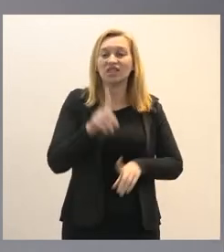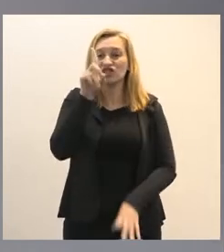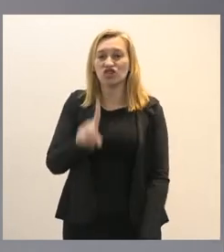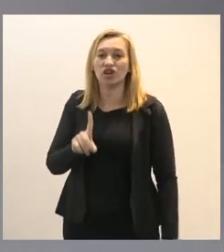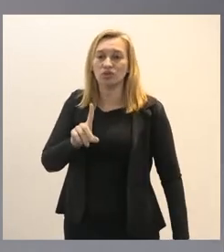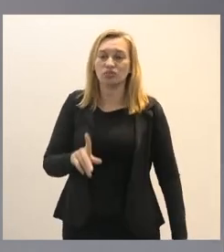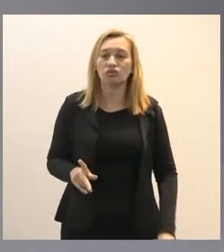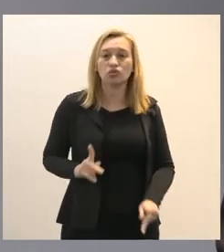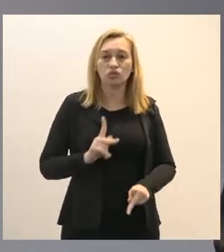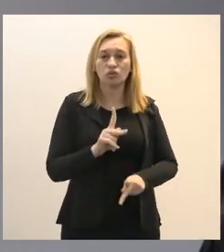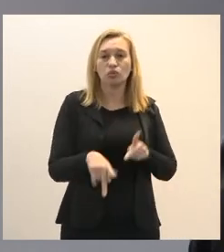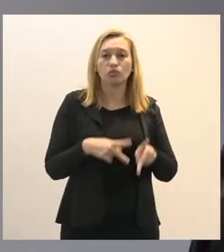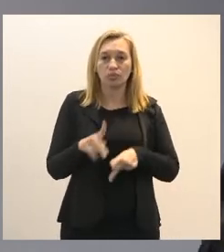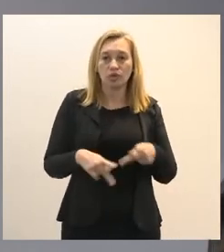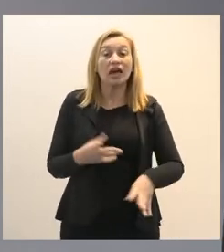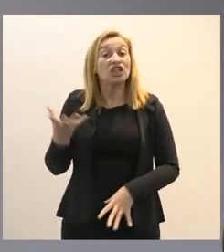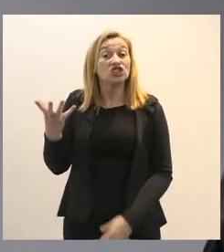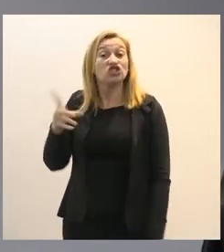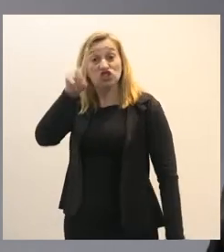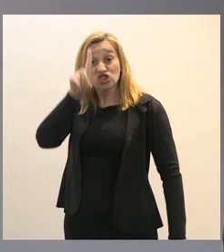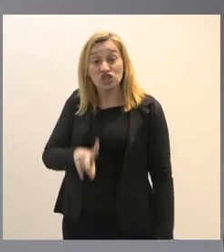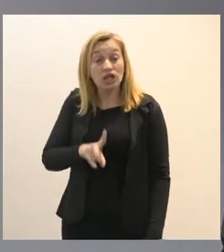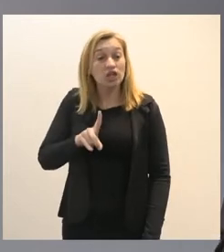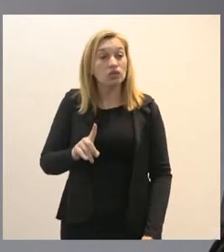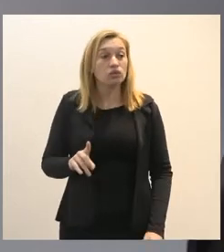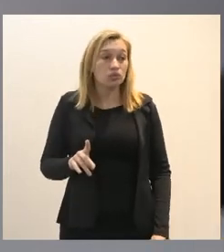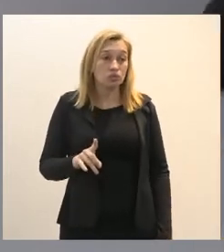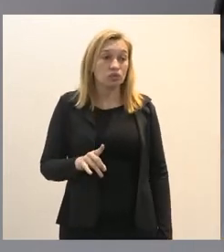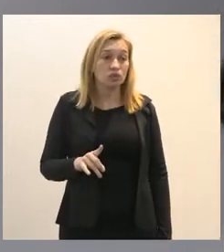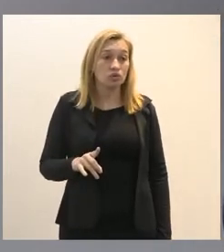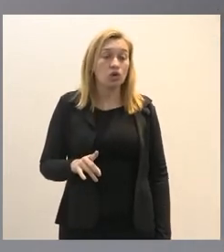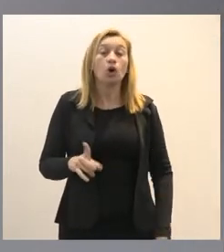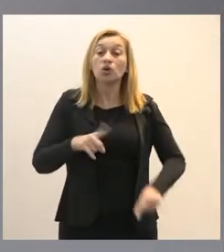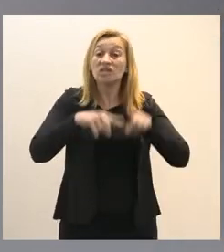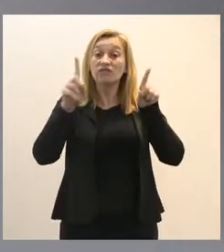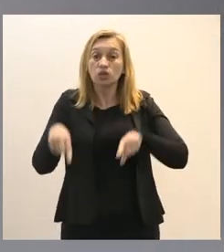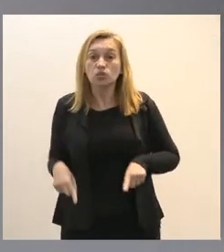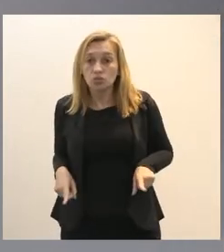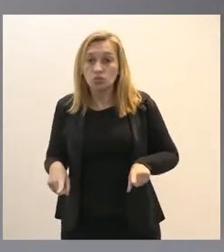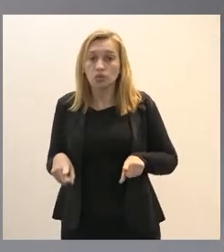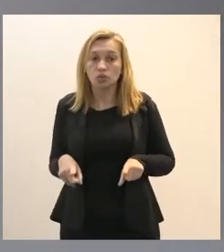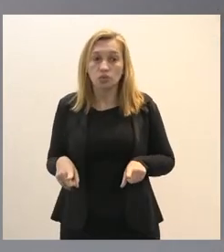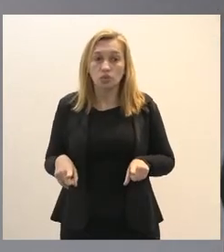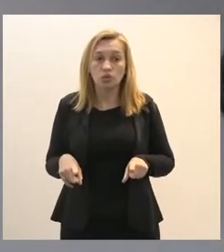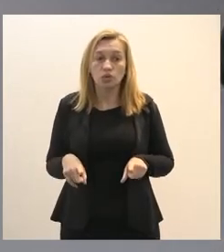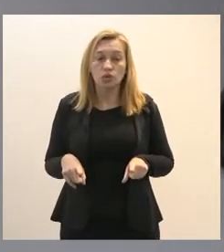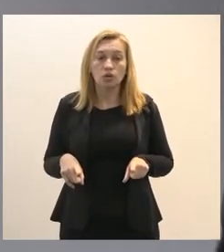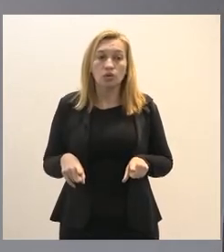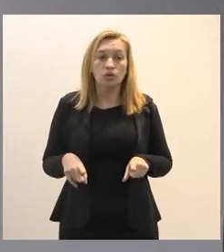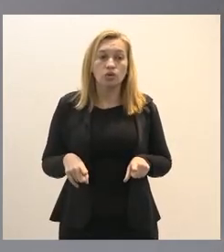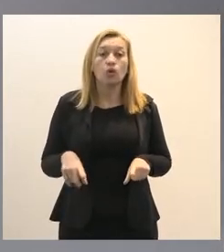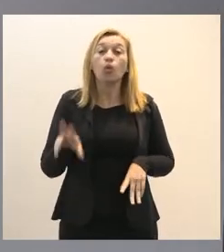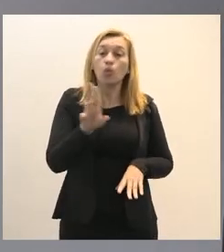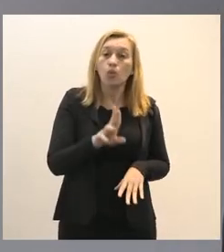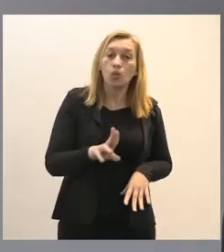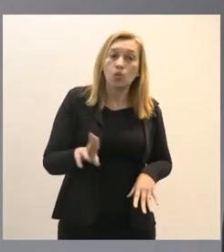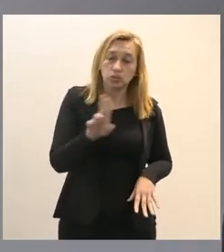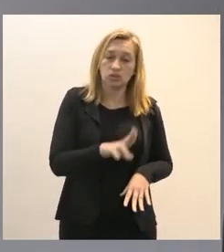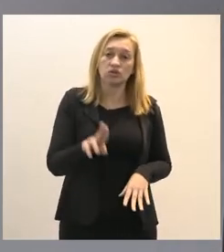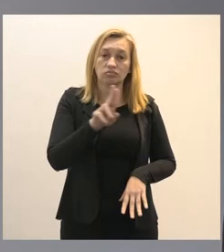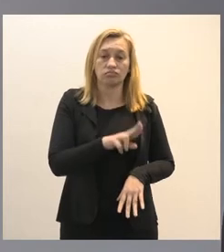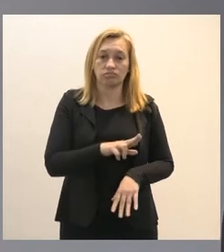são direitos dos quais o servidor os quais o servidor usufrui deles